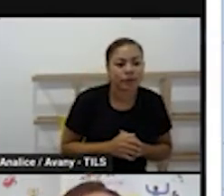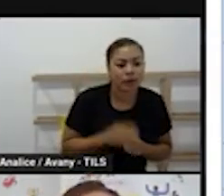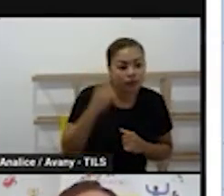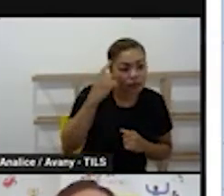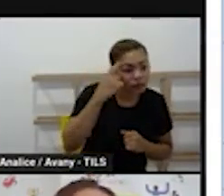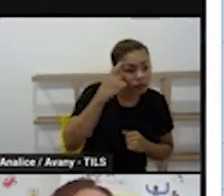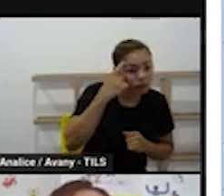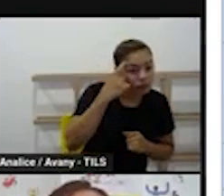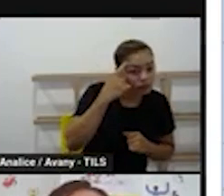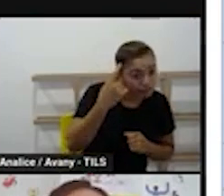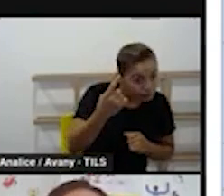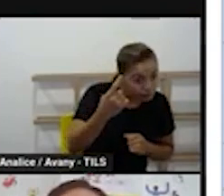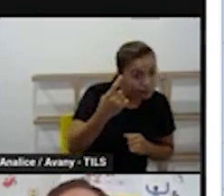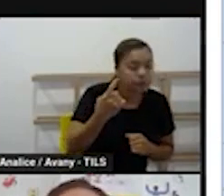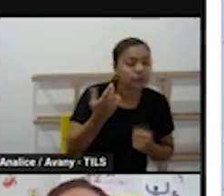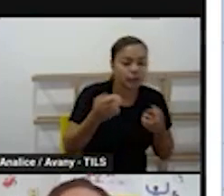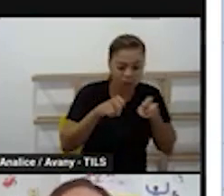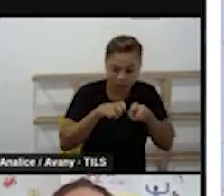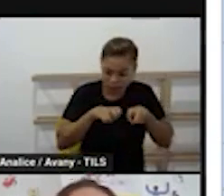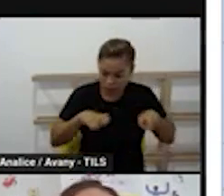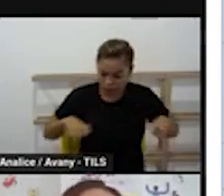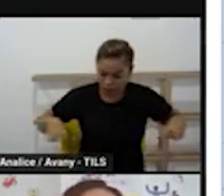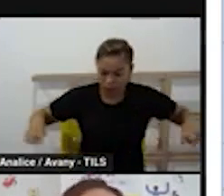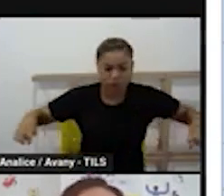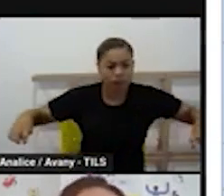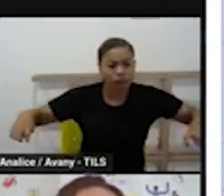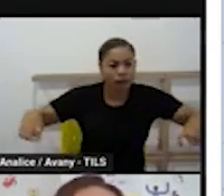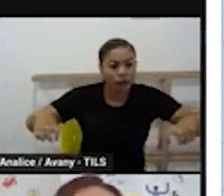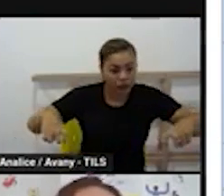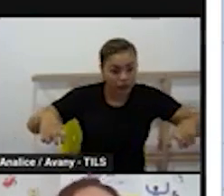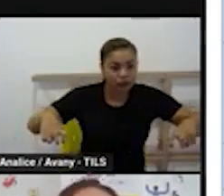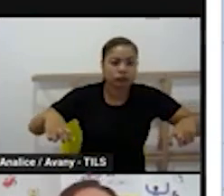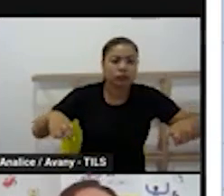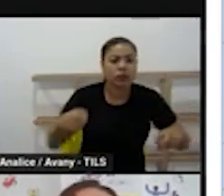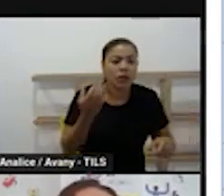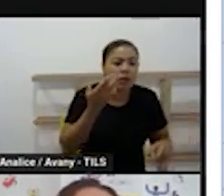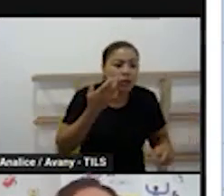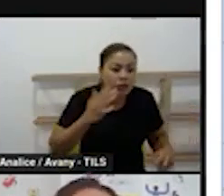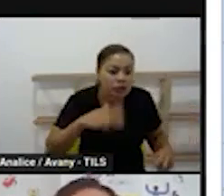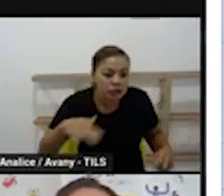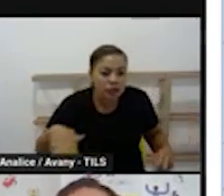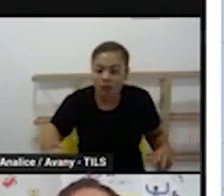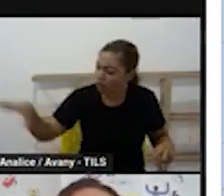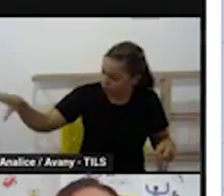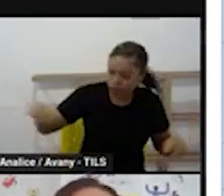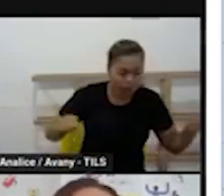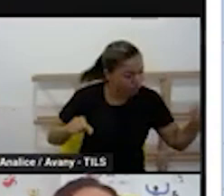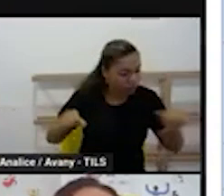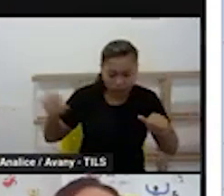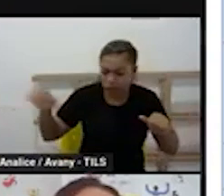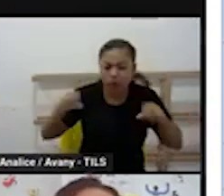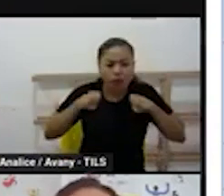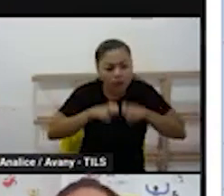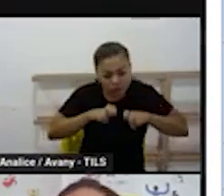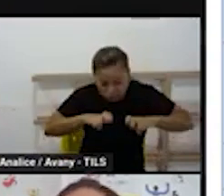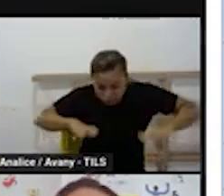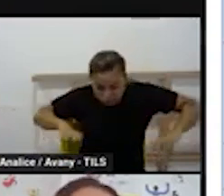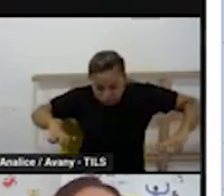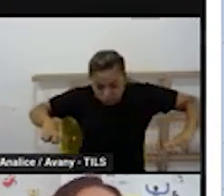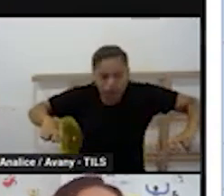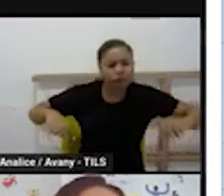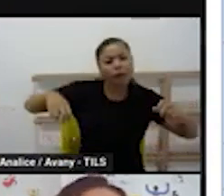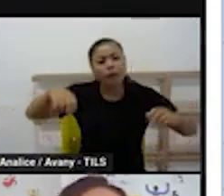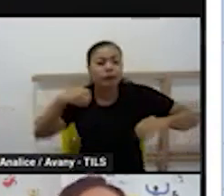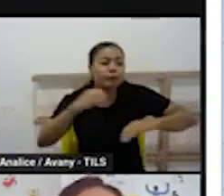vocês que essa roda que é aquele momento que a gente chama para as crianças a gente faz uma roda senta todo mundo no chão tem